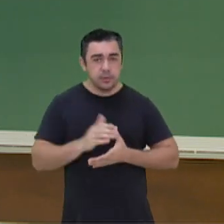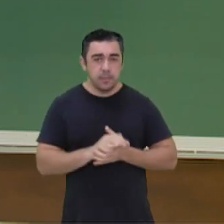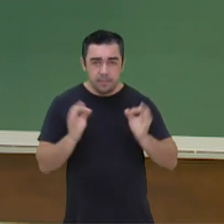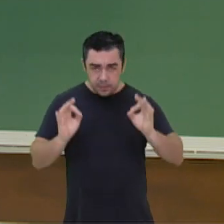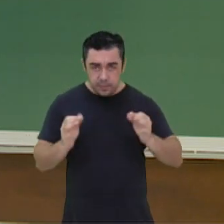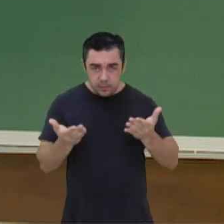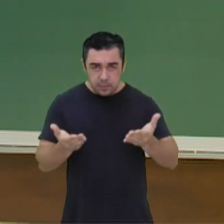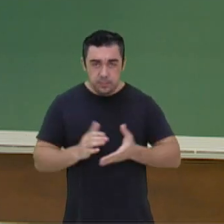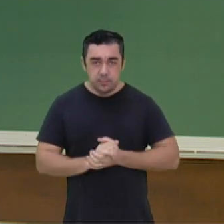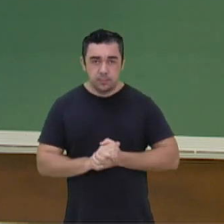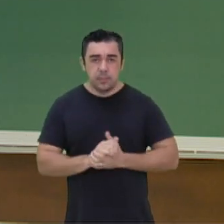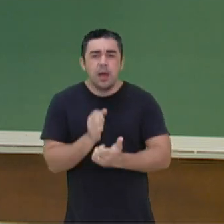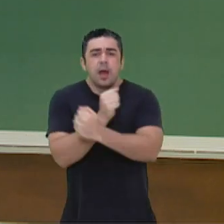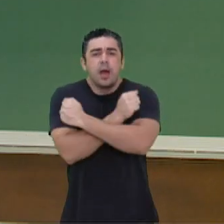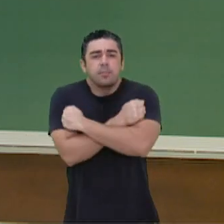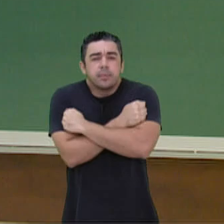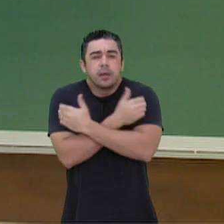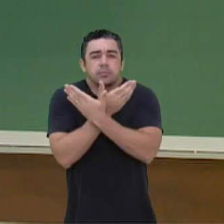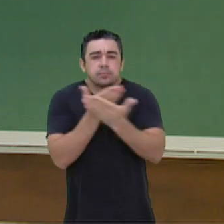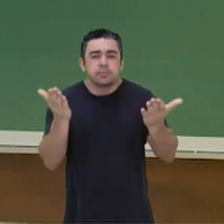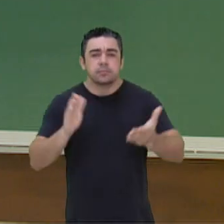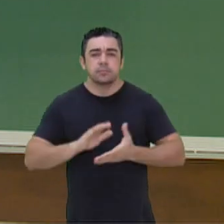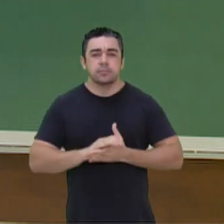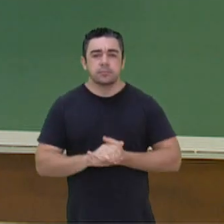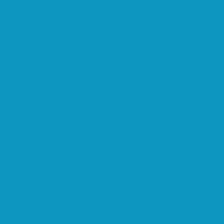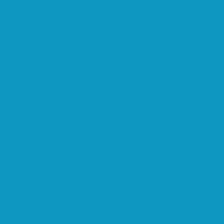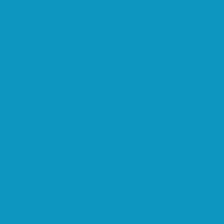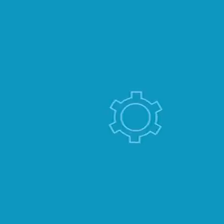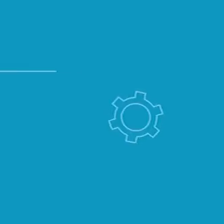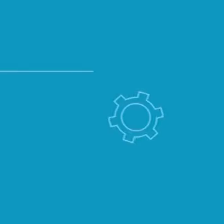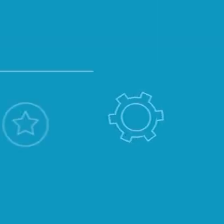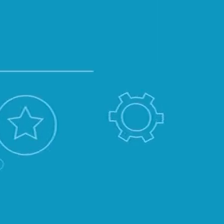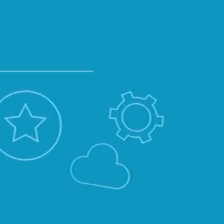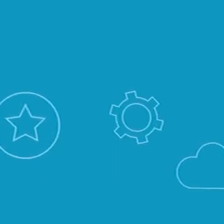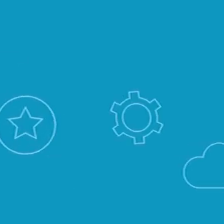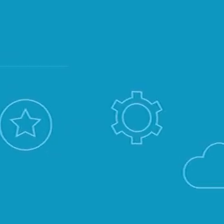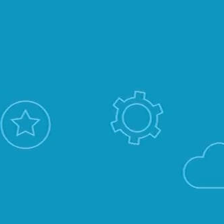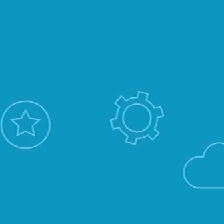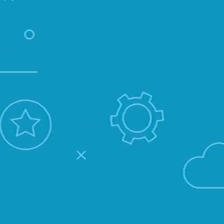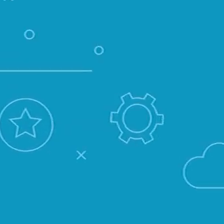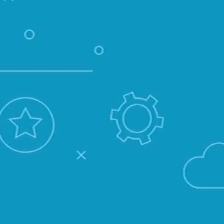Perfeito? Abraços! E, é